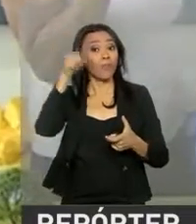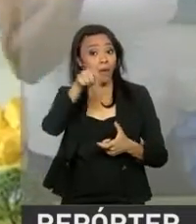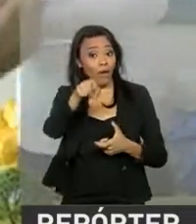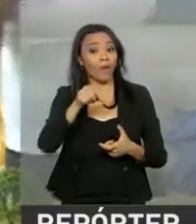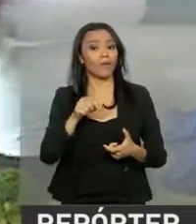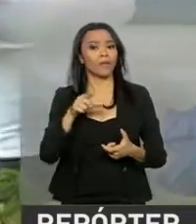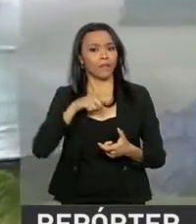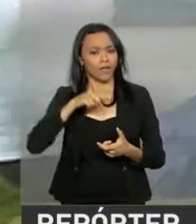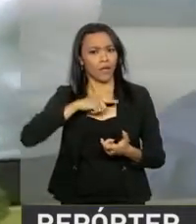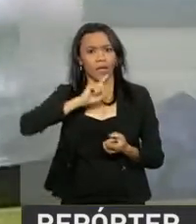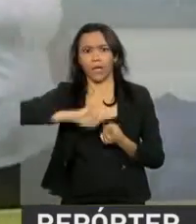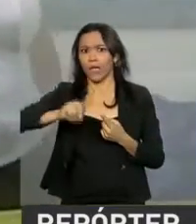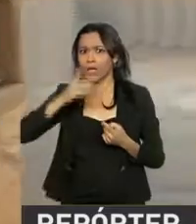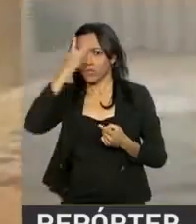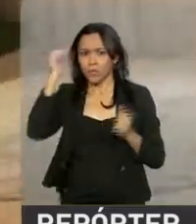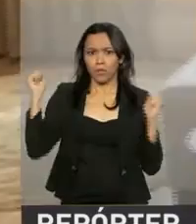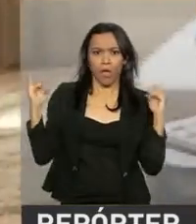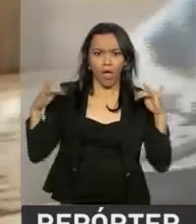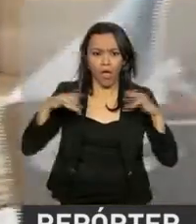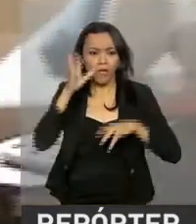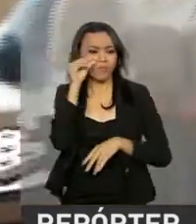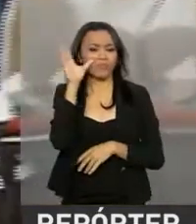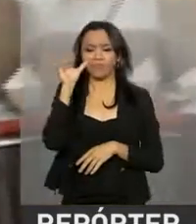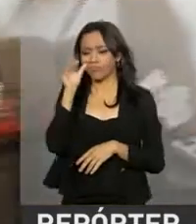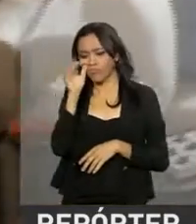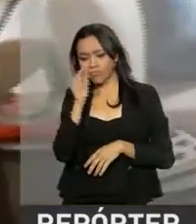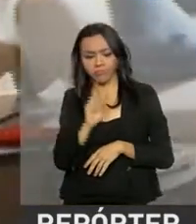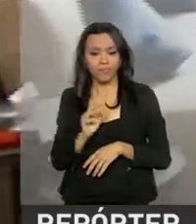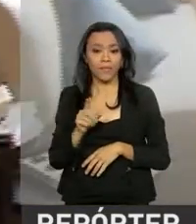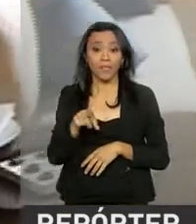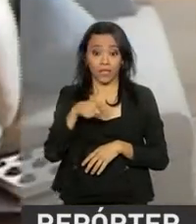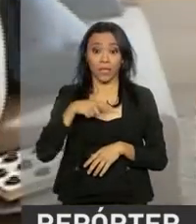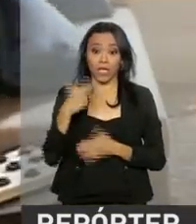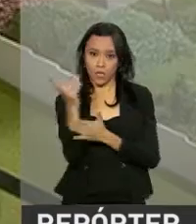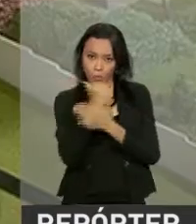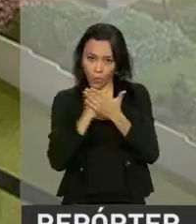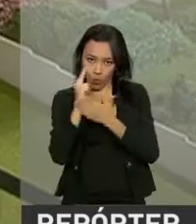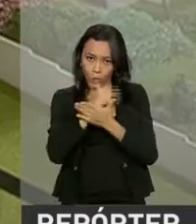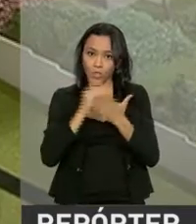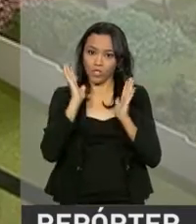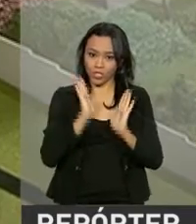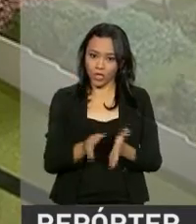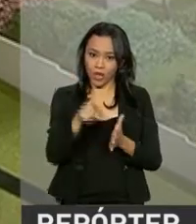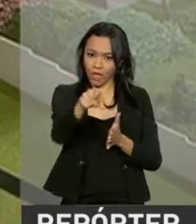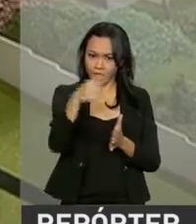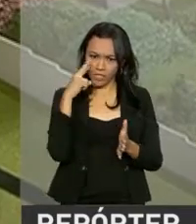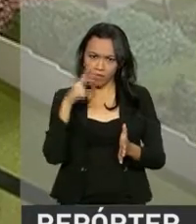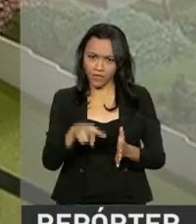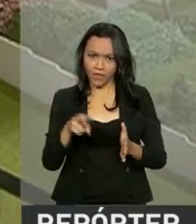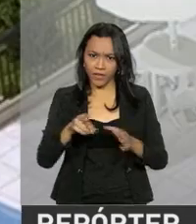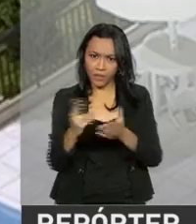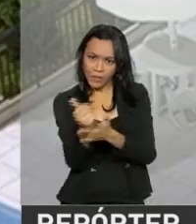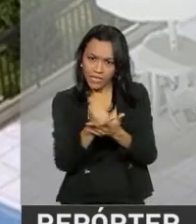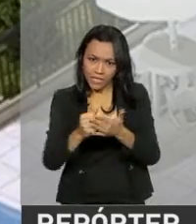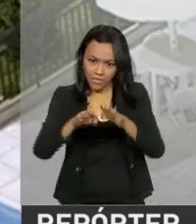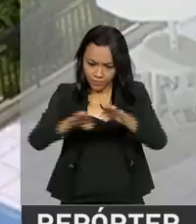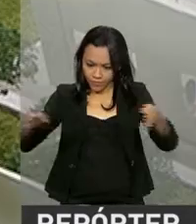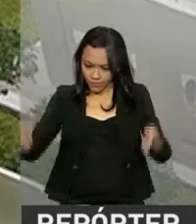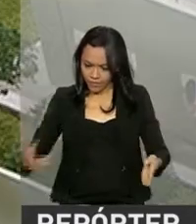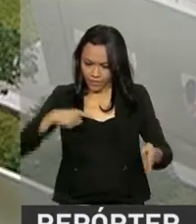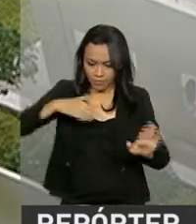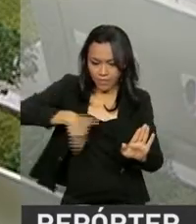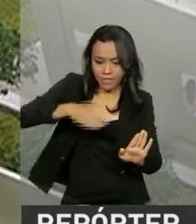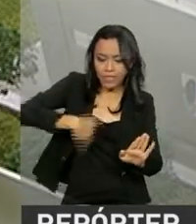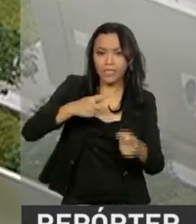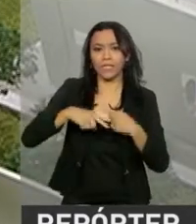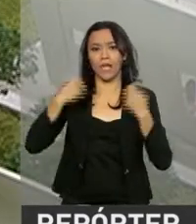costuma ter bastante movimento. Além do apartamento modelo decorado, dá para ver na maquete que o condomínio vai ter piscina,